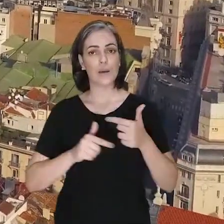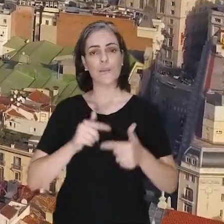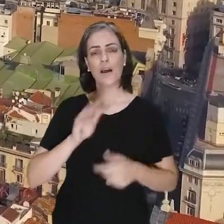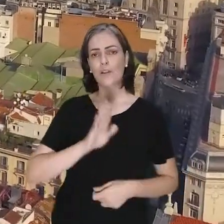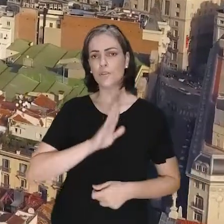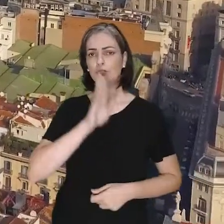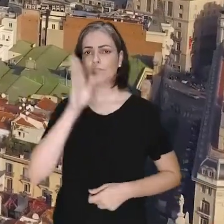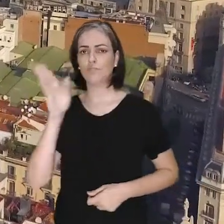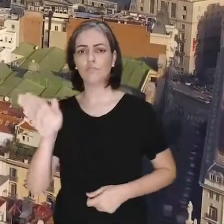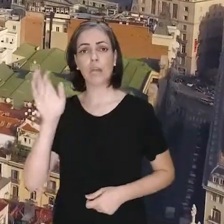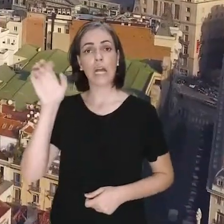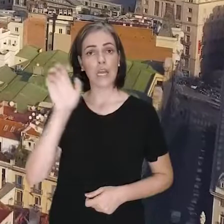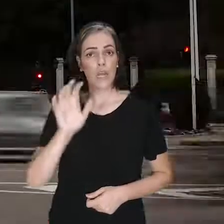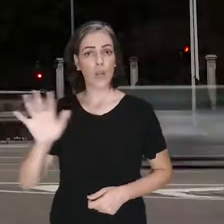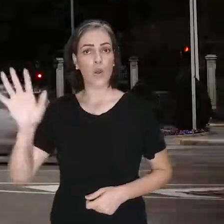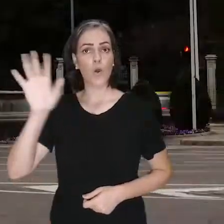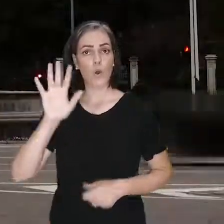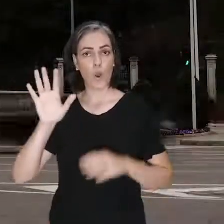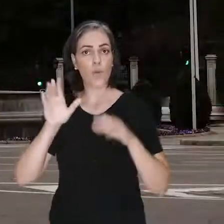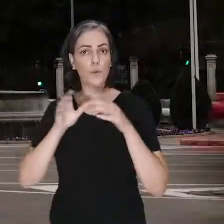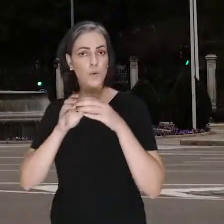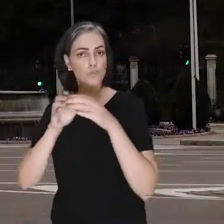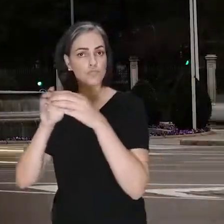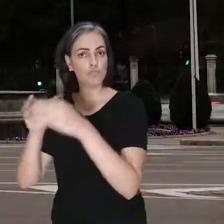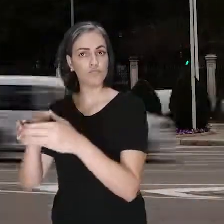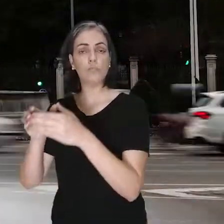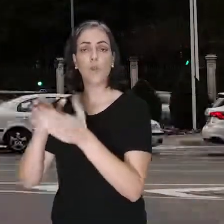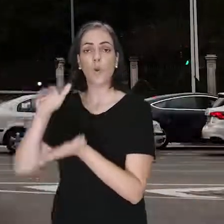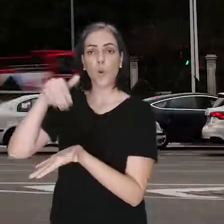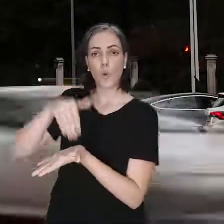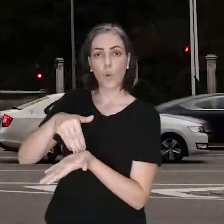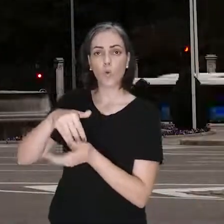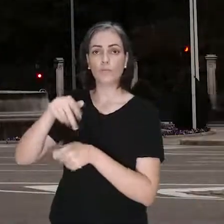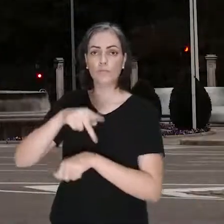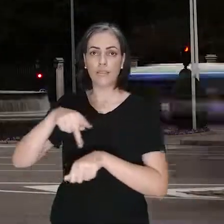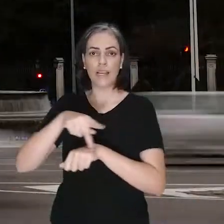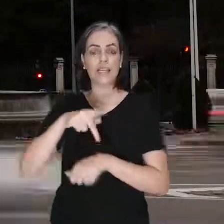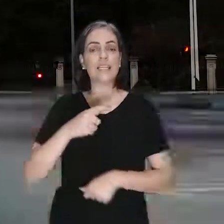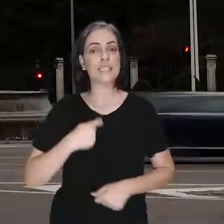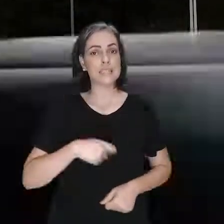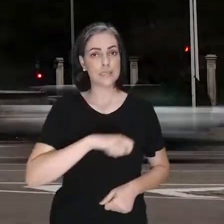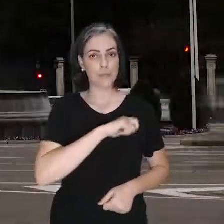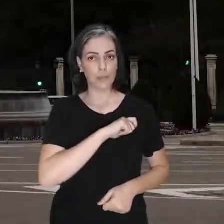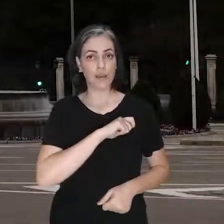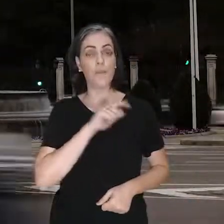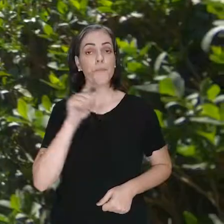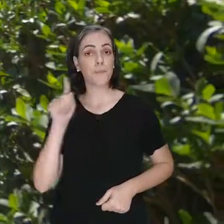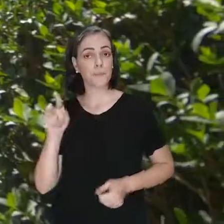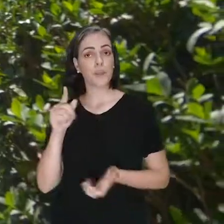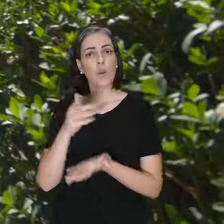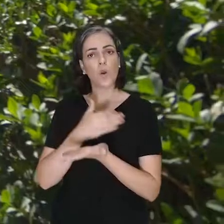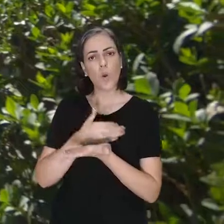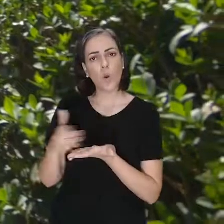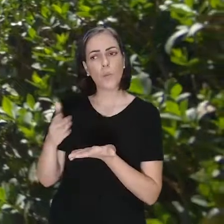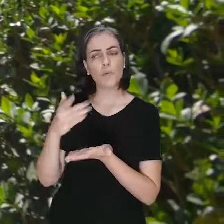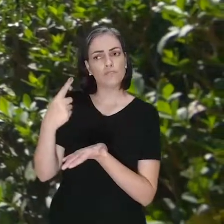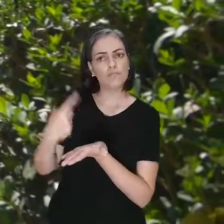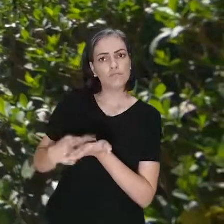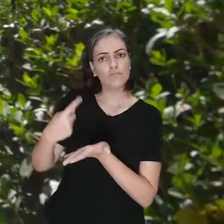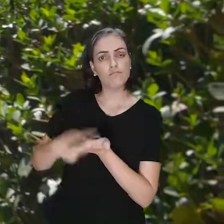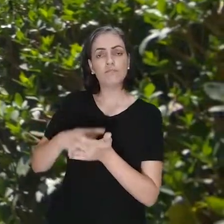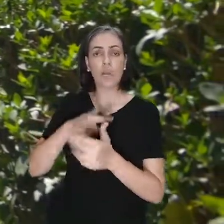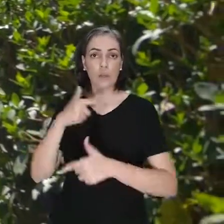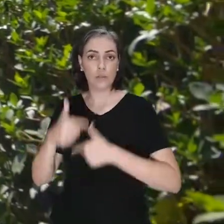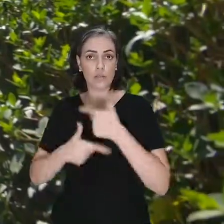Finalizamos nossa missão pela Europa com agendas na Espanha, onde demos início a tratativas que vão possibilitar ações